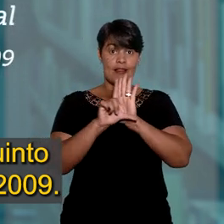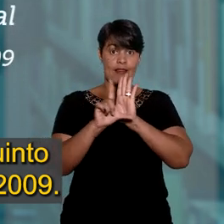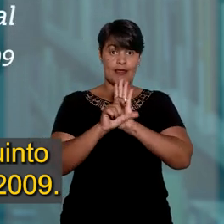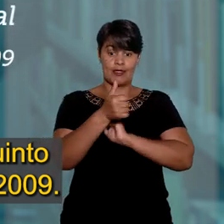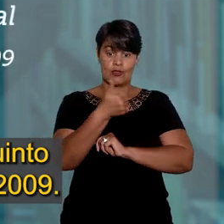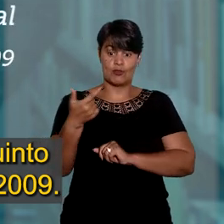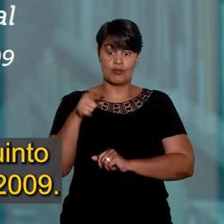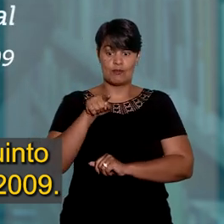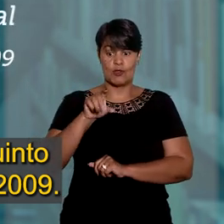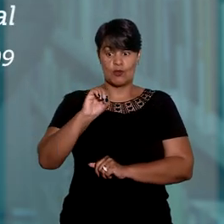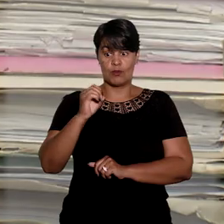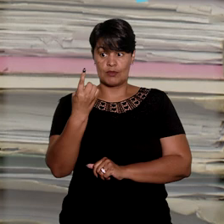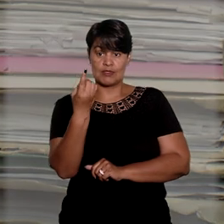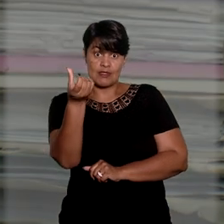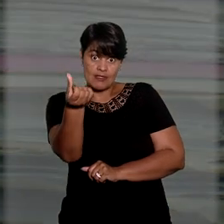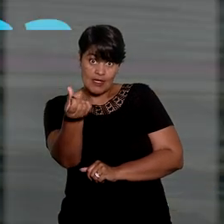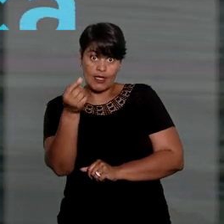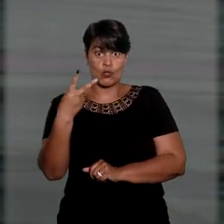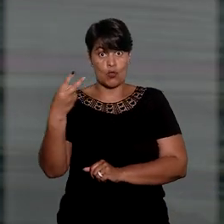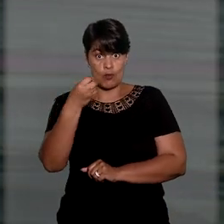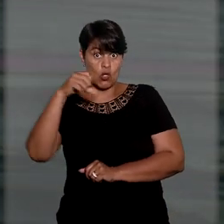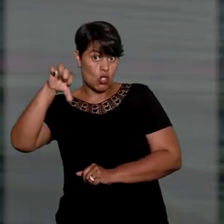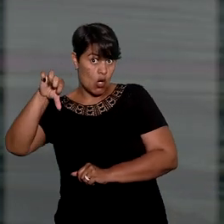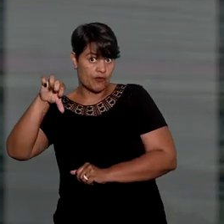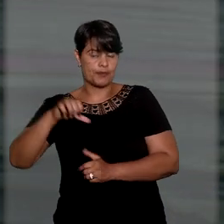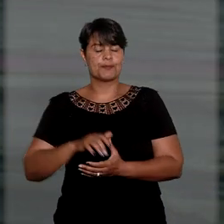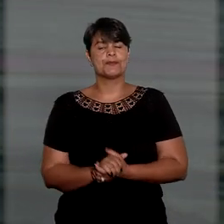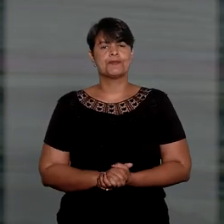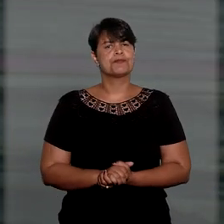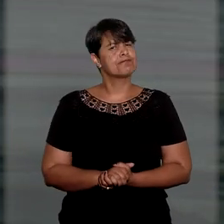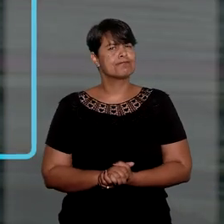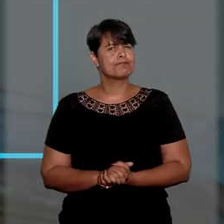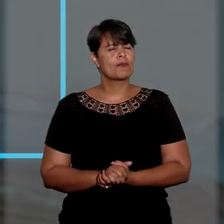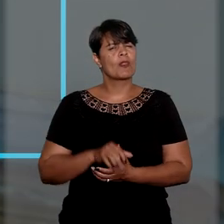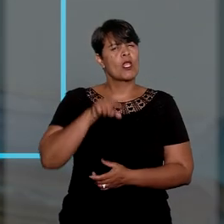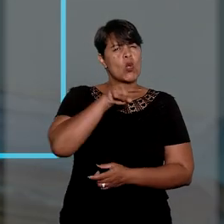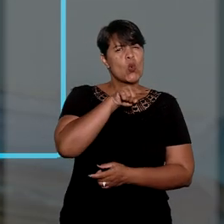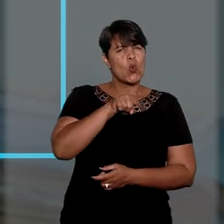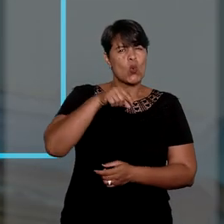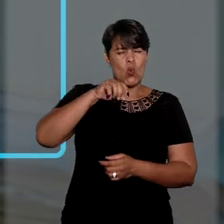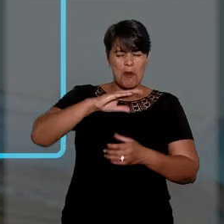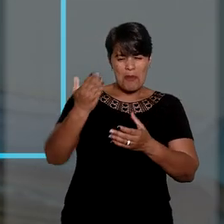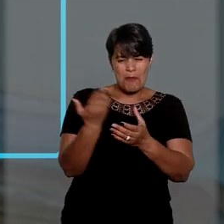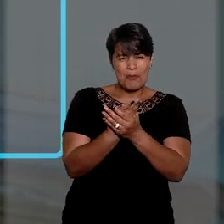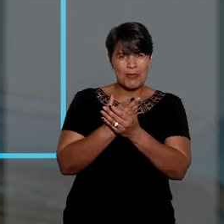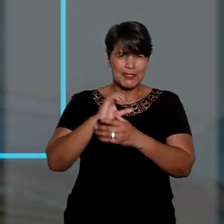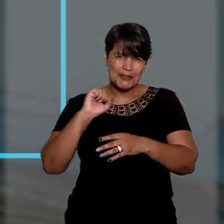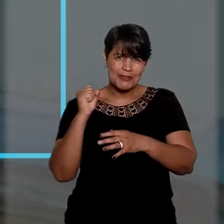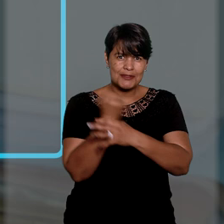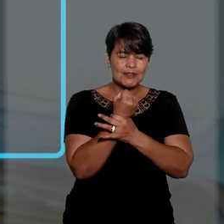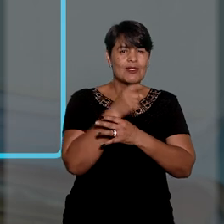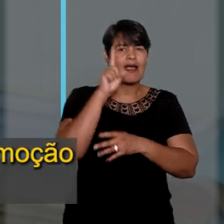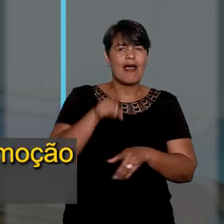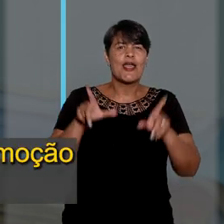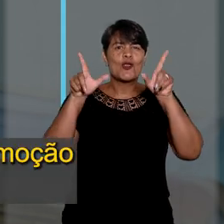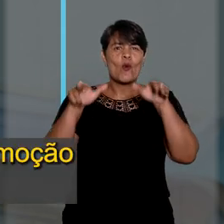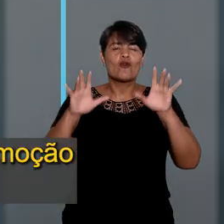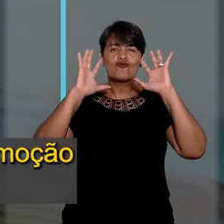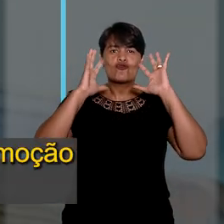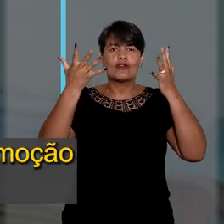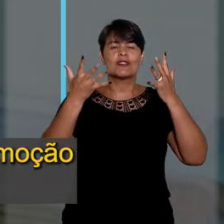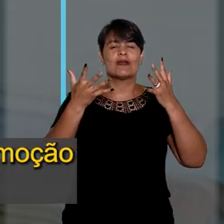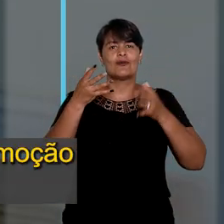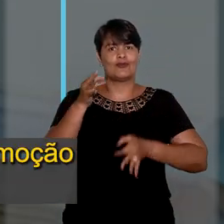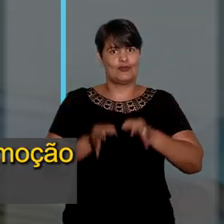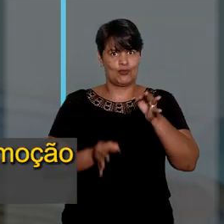de 2009. O mandado de segurança é considerado um remédio constitucional subsidiário. Isso quer dizer